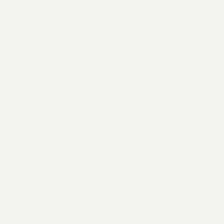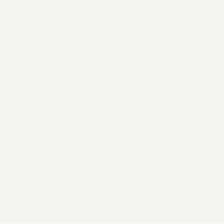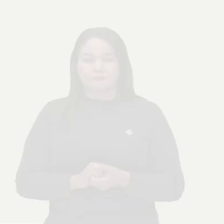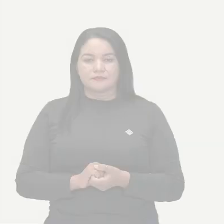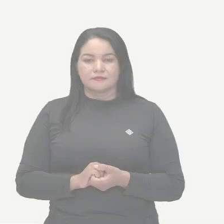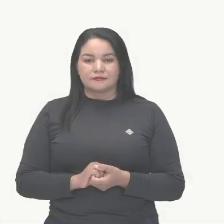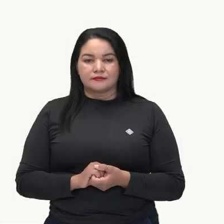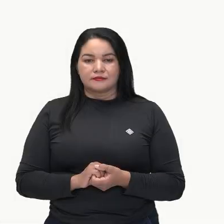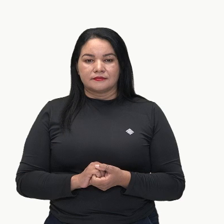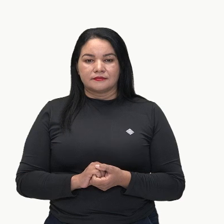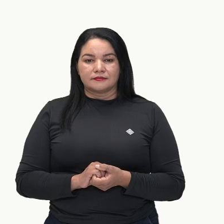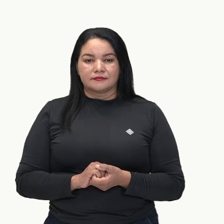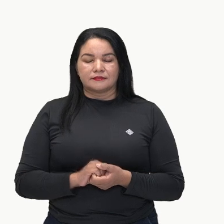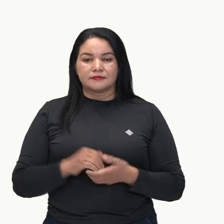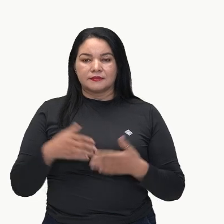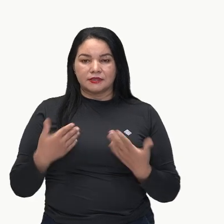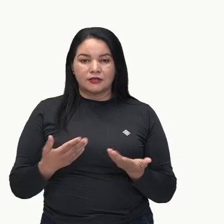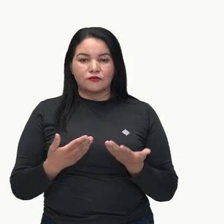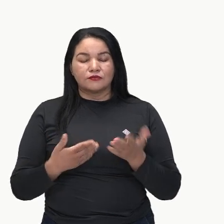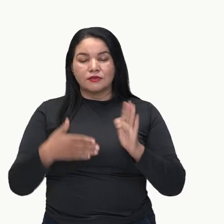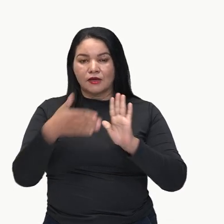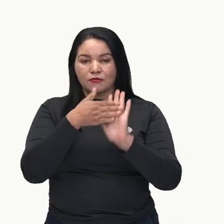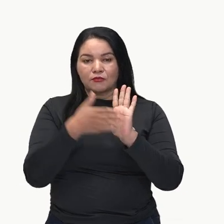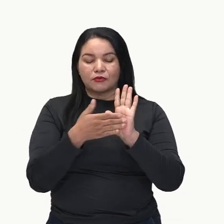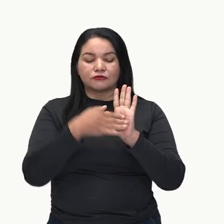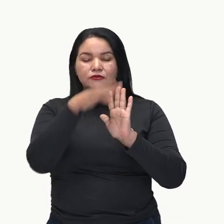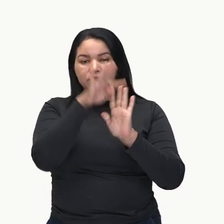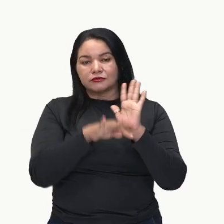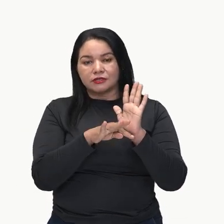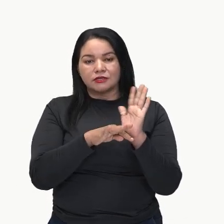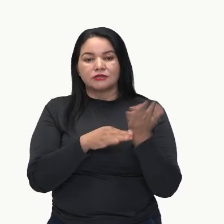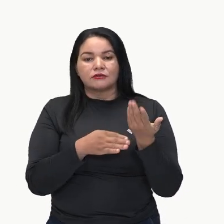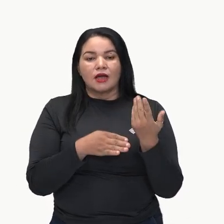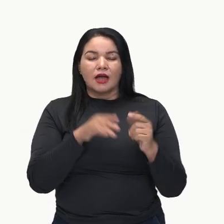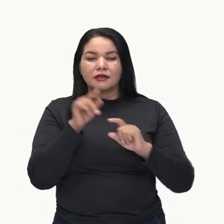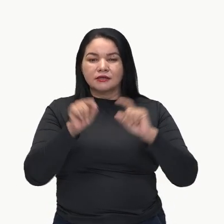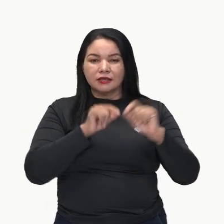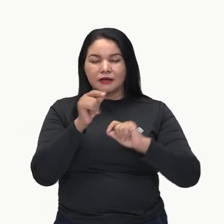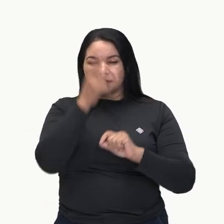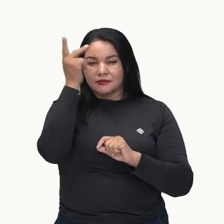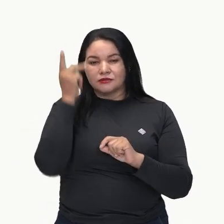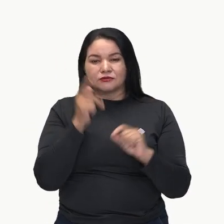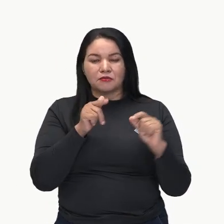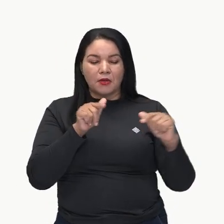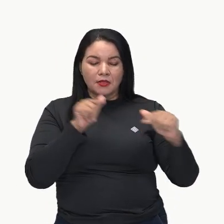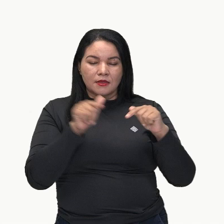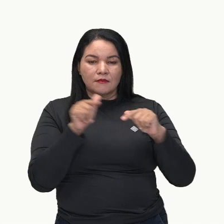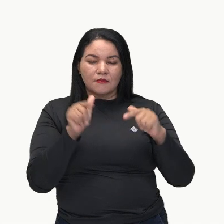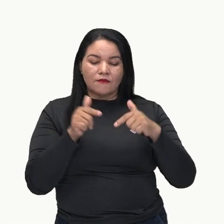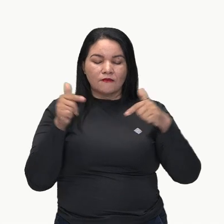problema. Quem deve executar essa ação? Como